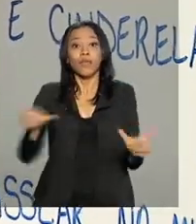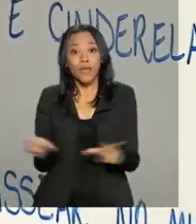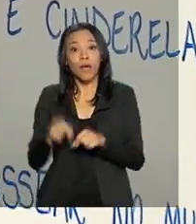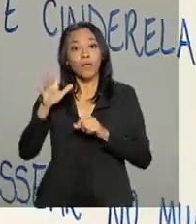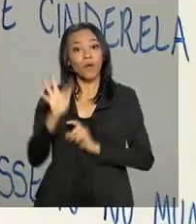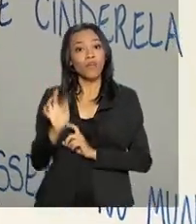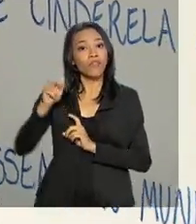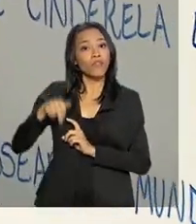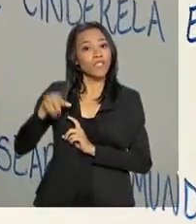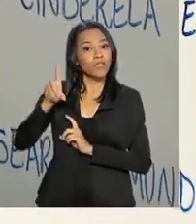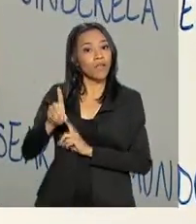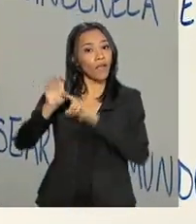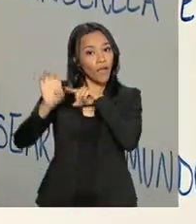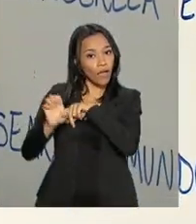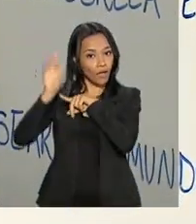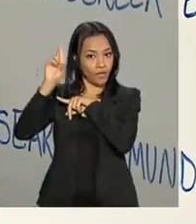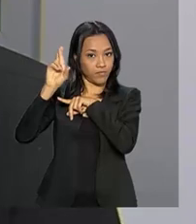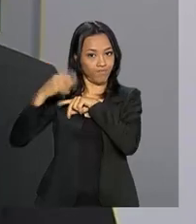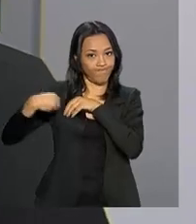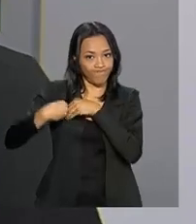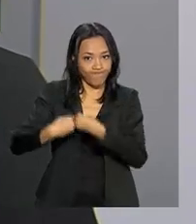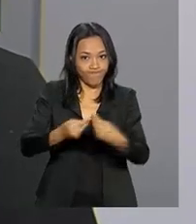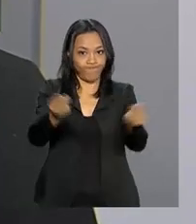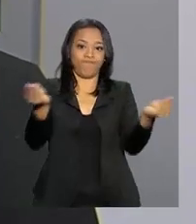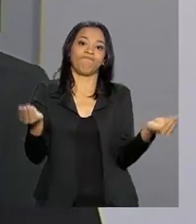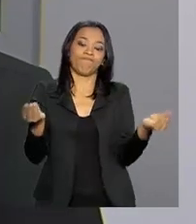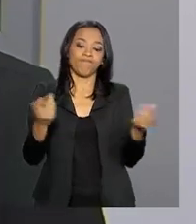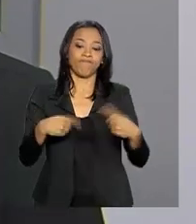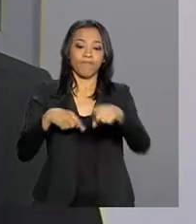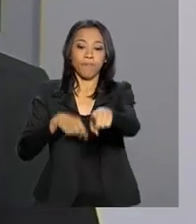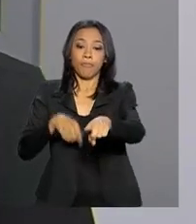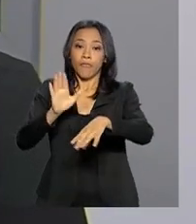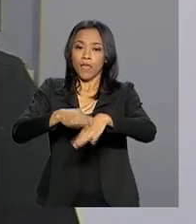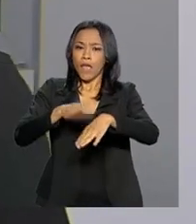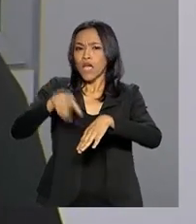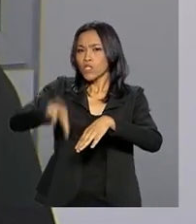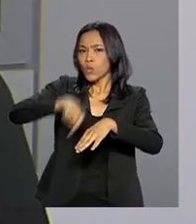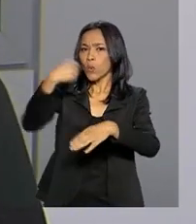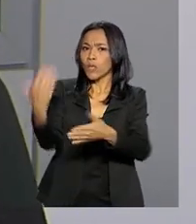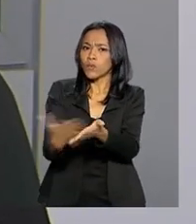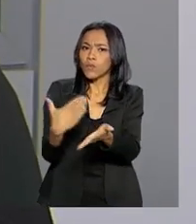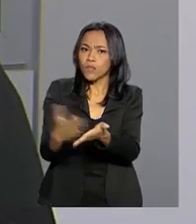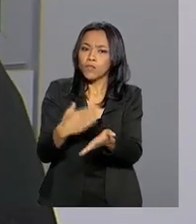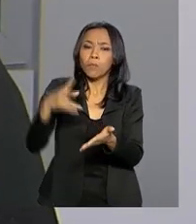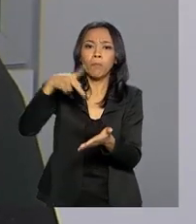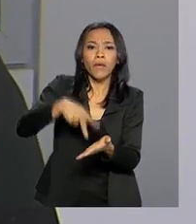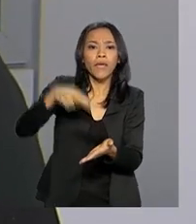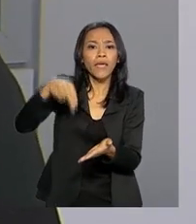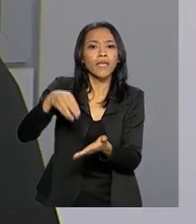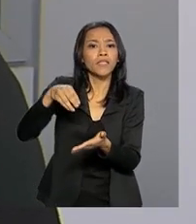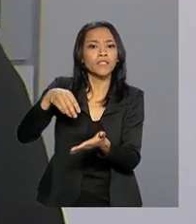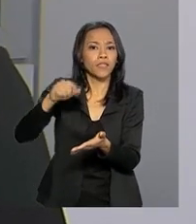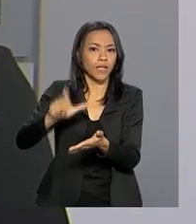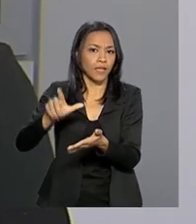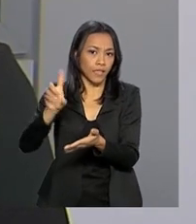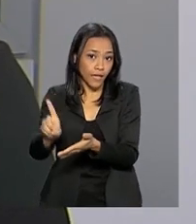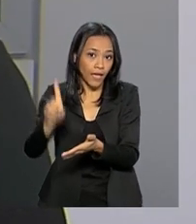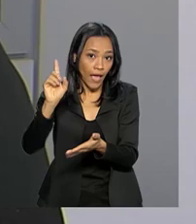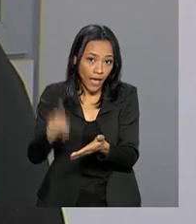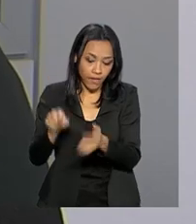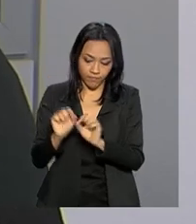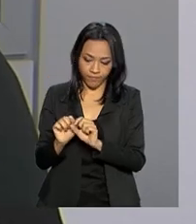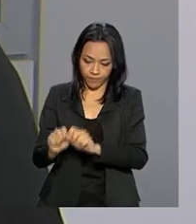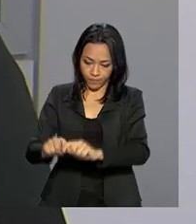Desenvolvimento da Educação, o FNDE. A escolha dos livros de literaturas do PNLD é feita por meio do guia digital do